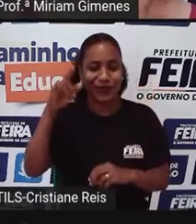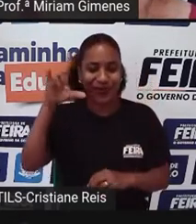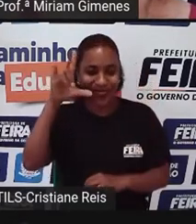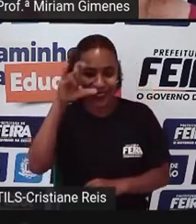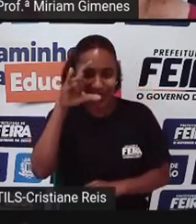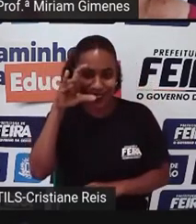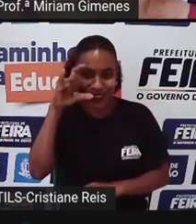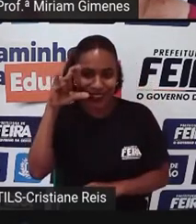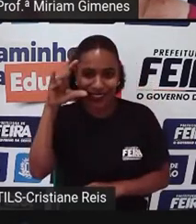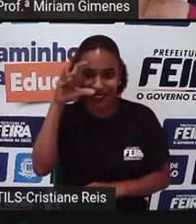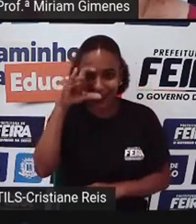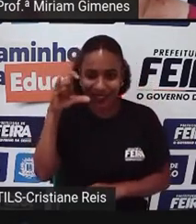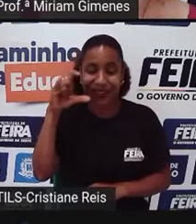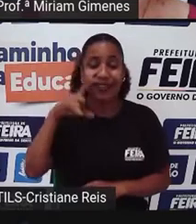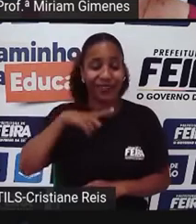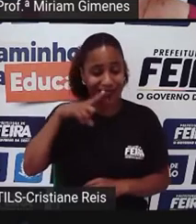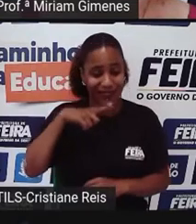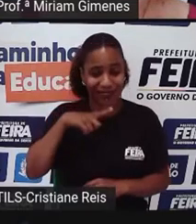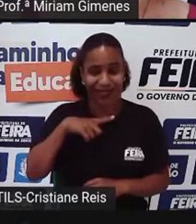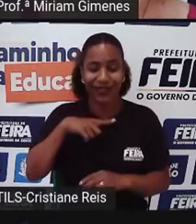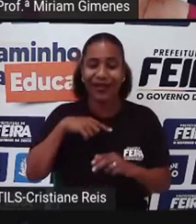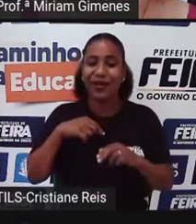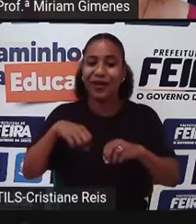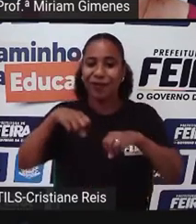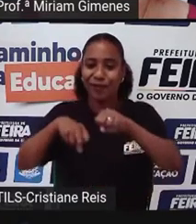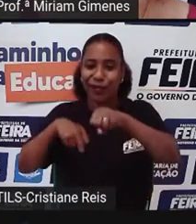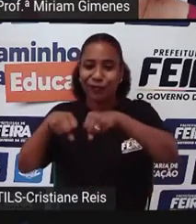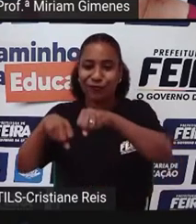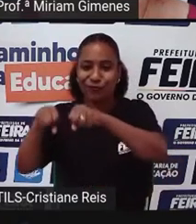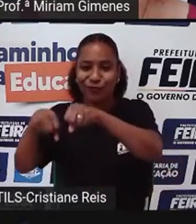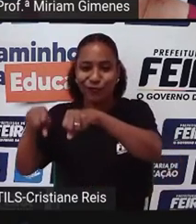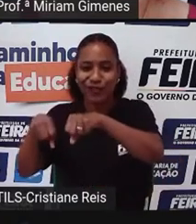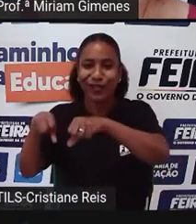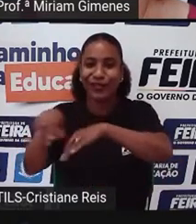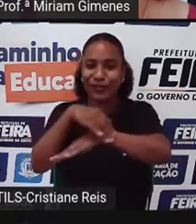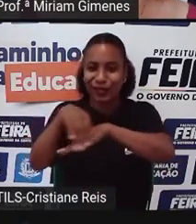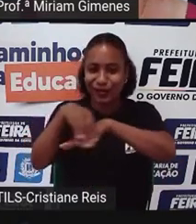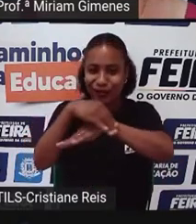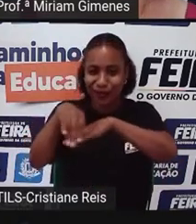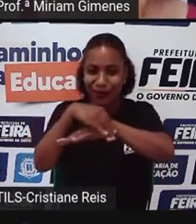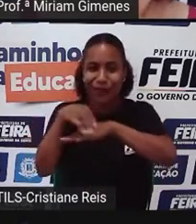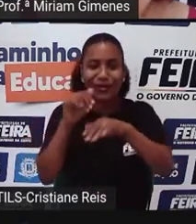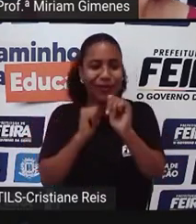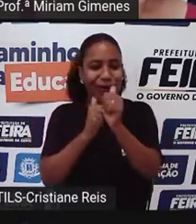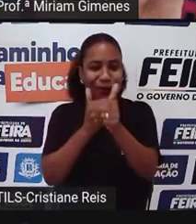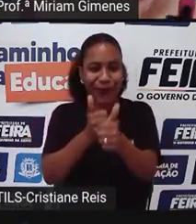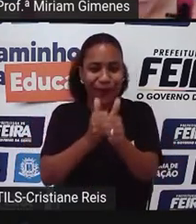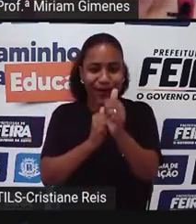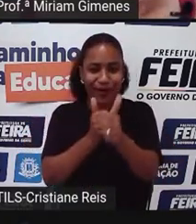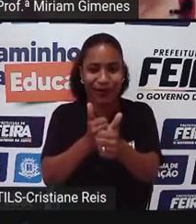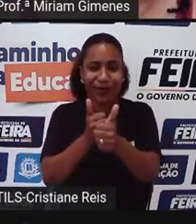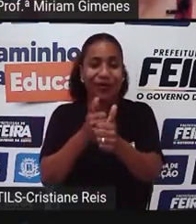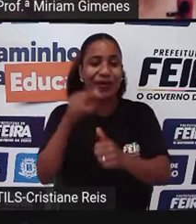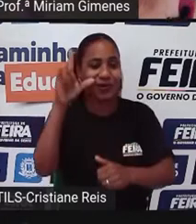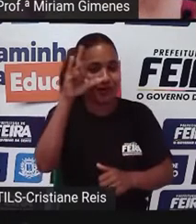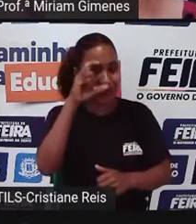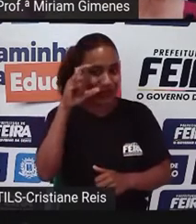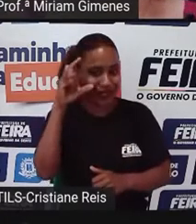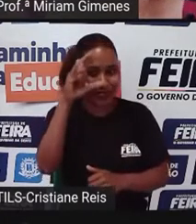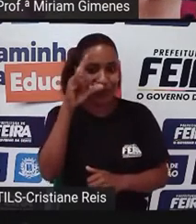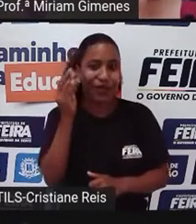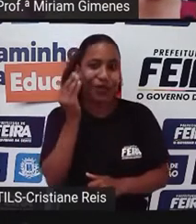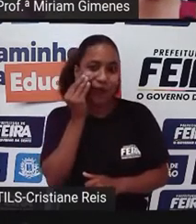Cante Faz muita essa divulgação E aí eu estou lá Sempre acompanhando Né Eu acho muito interessante Esse trabalho Porque é a